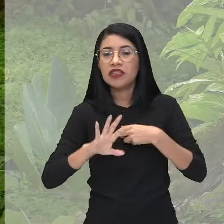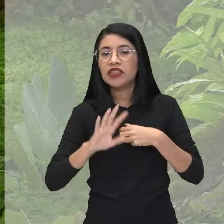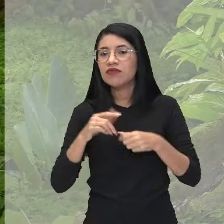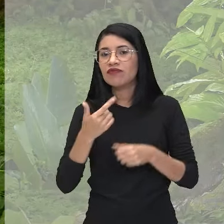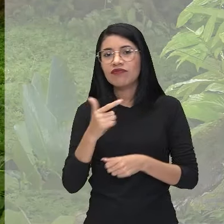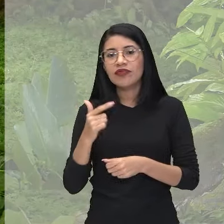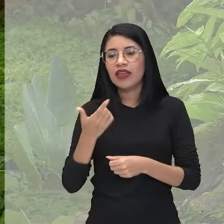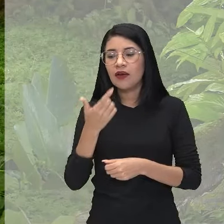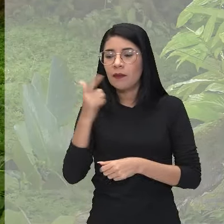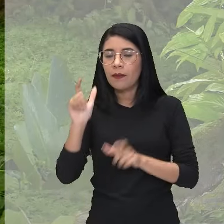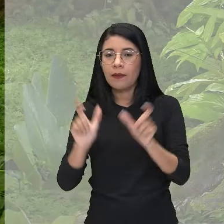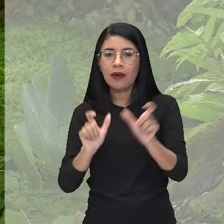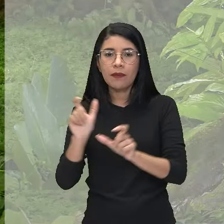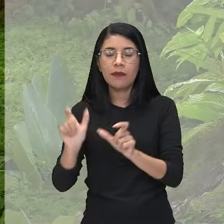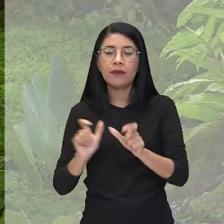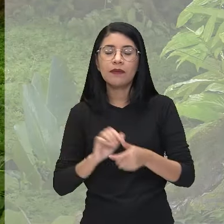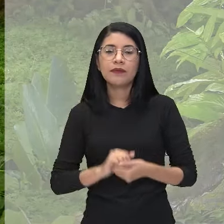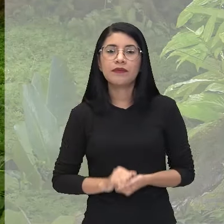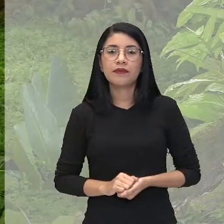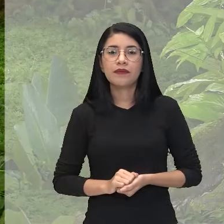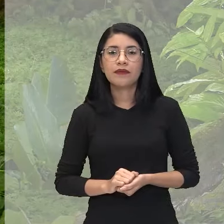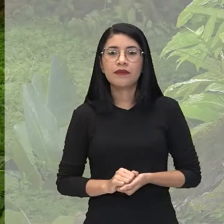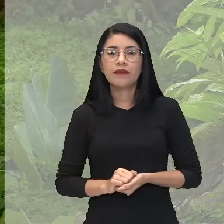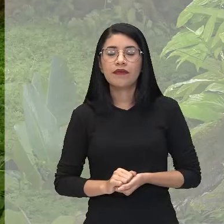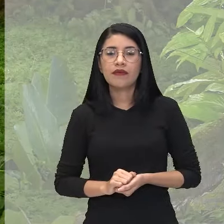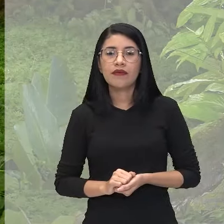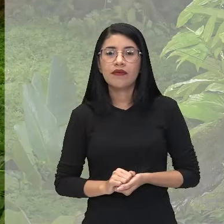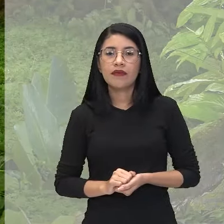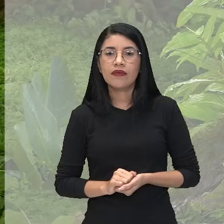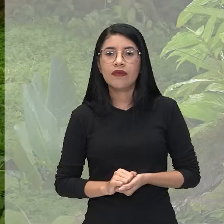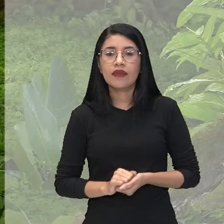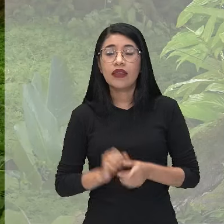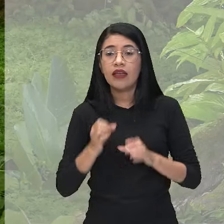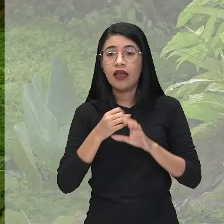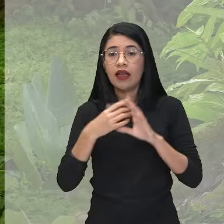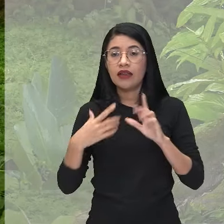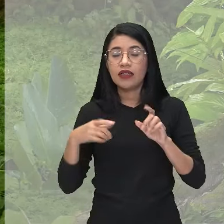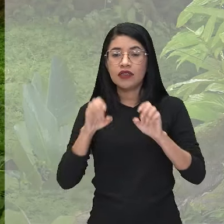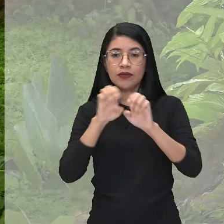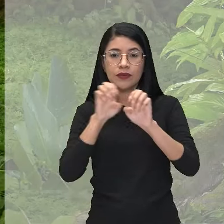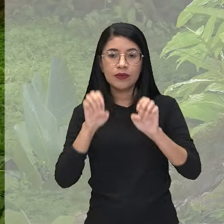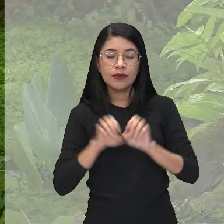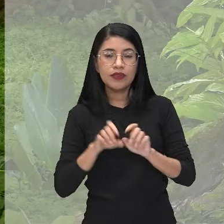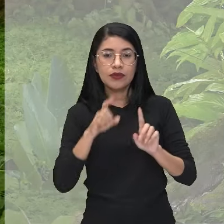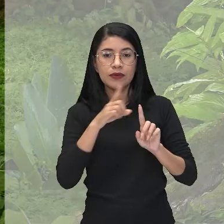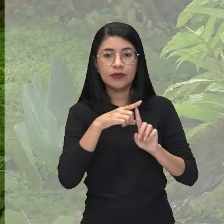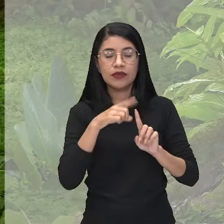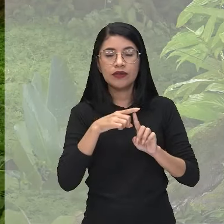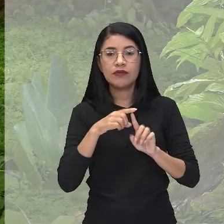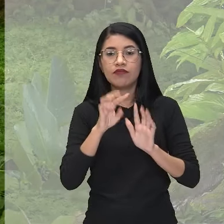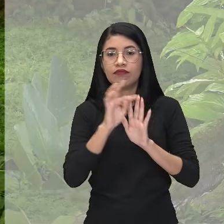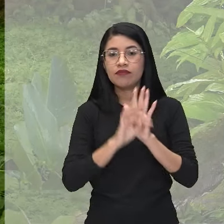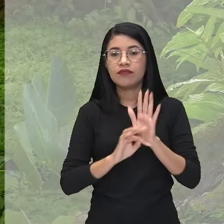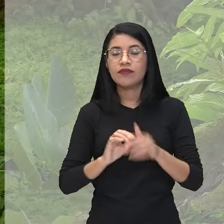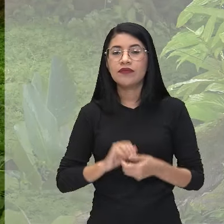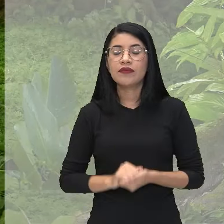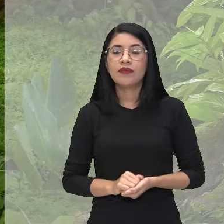do próprio umbigo, certo? E aí nós temos algumas características estruturais e estilísticas também, né?